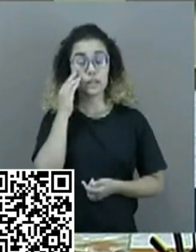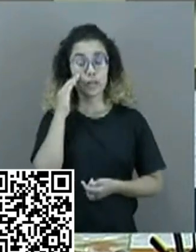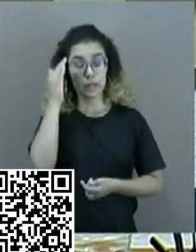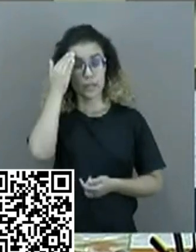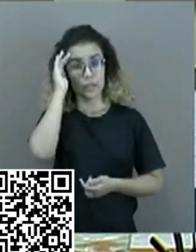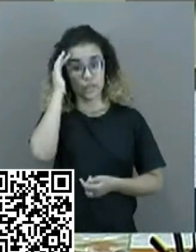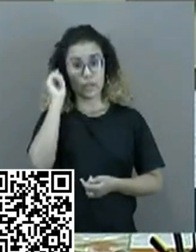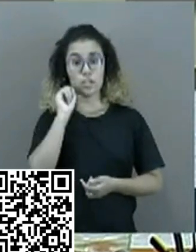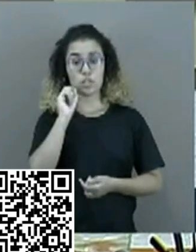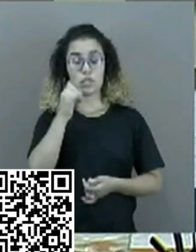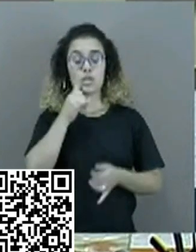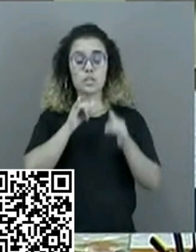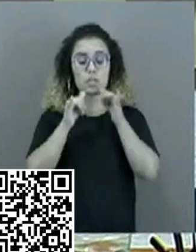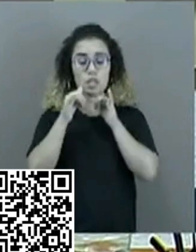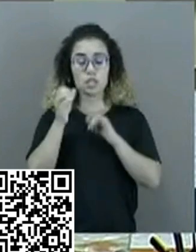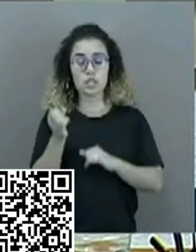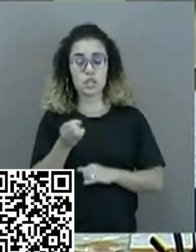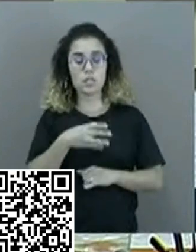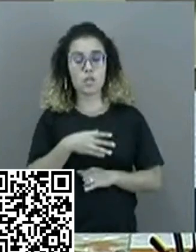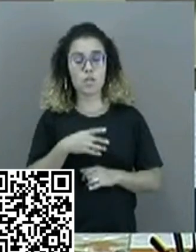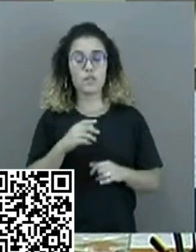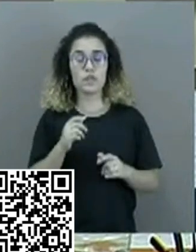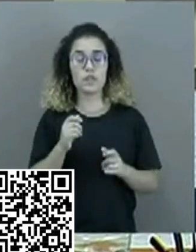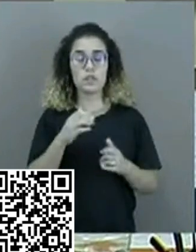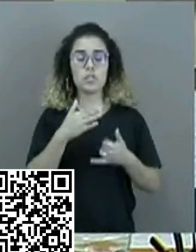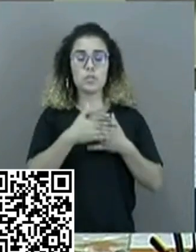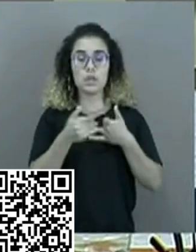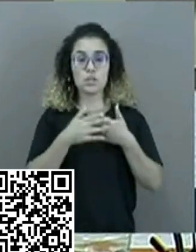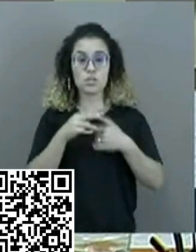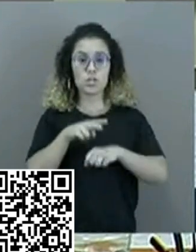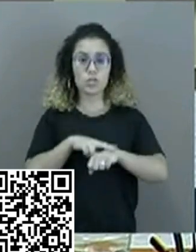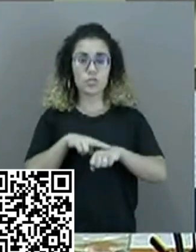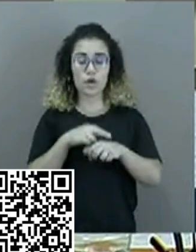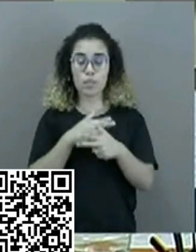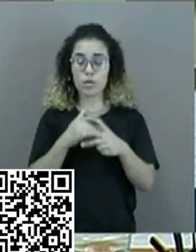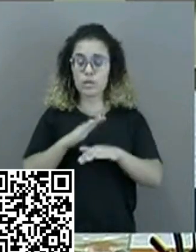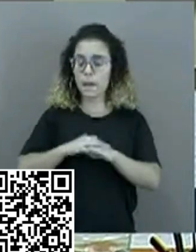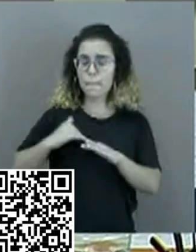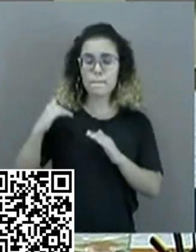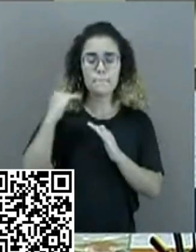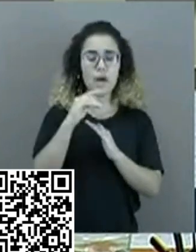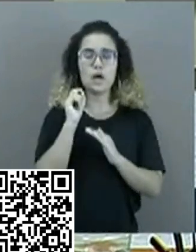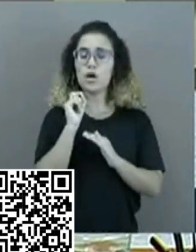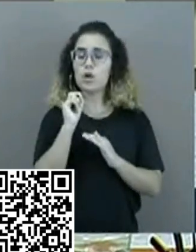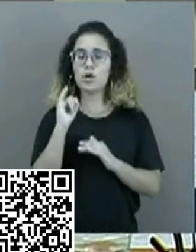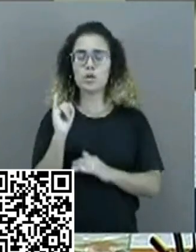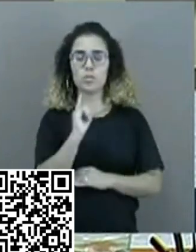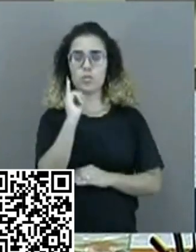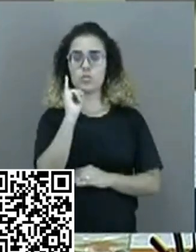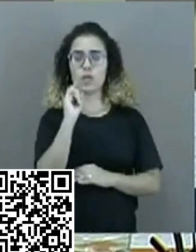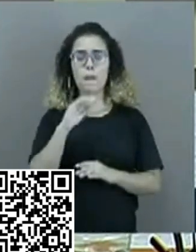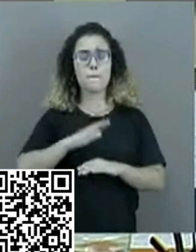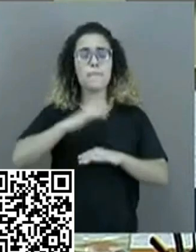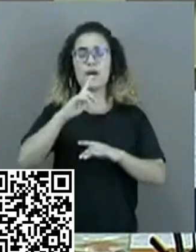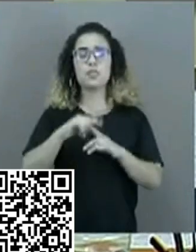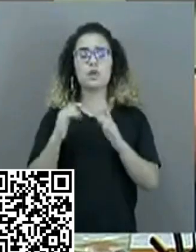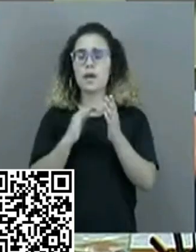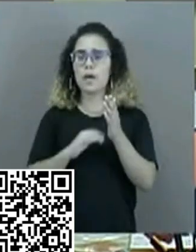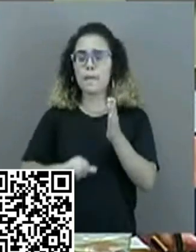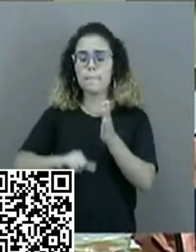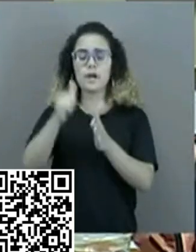e o hidrogênio verde como sendo algo muito mais do que importante, muito mais do que prioritário, mas